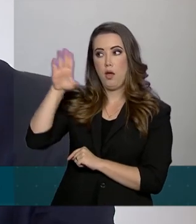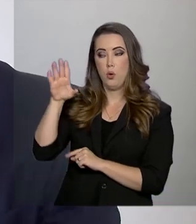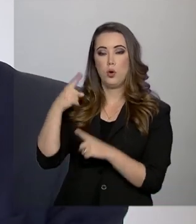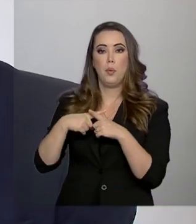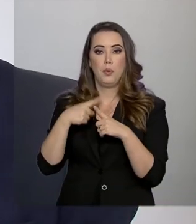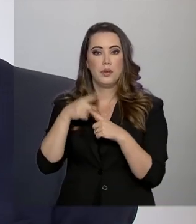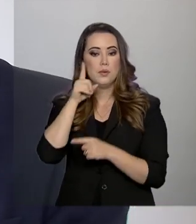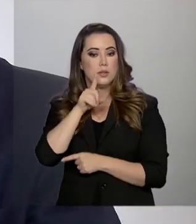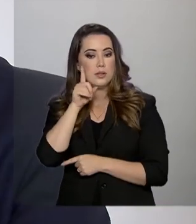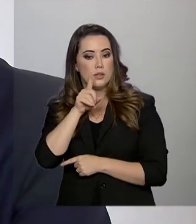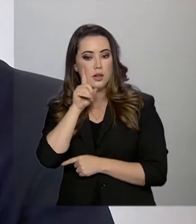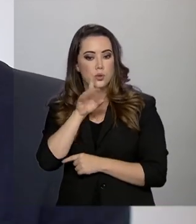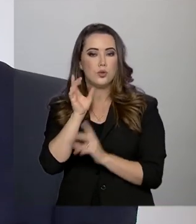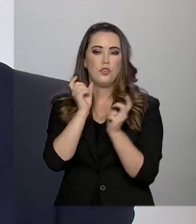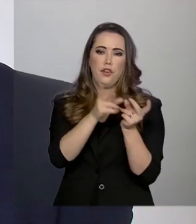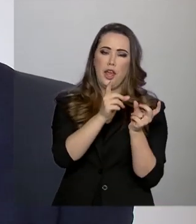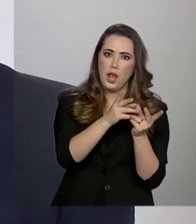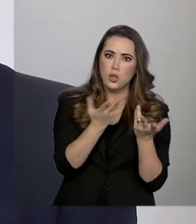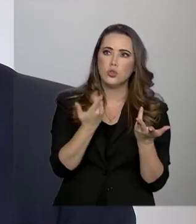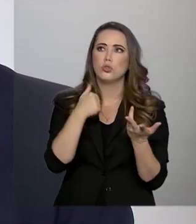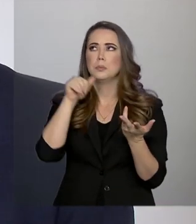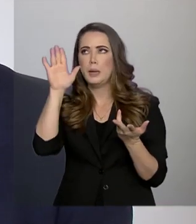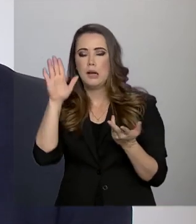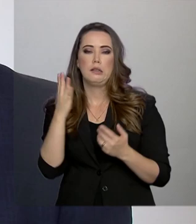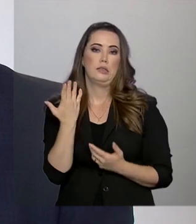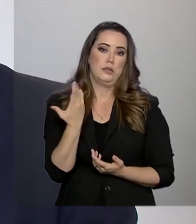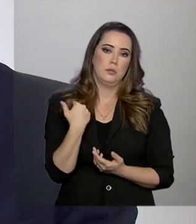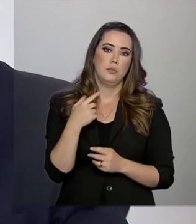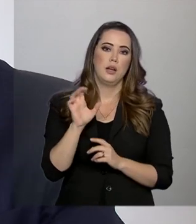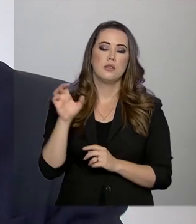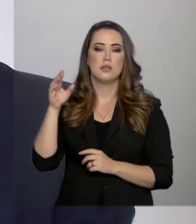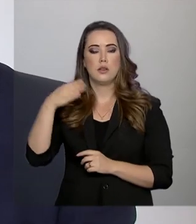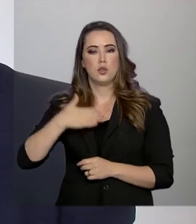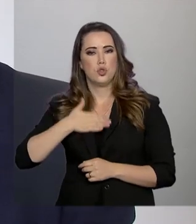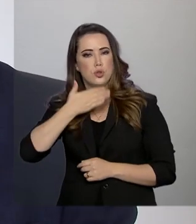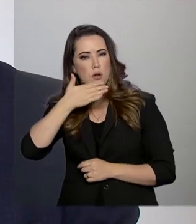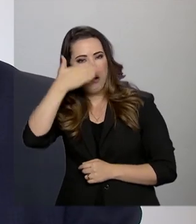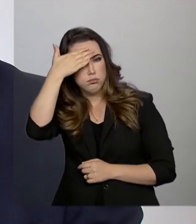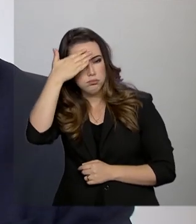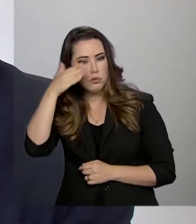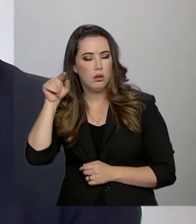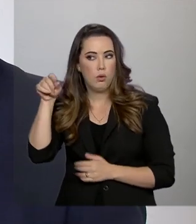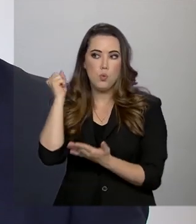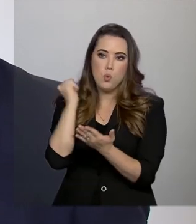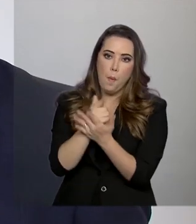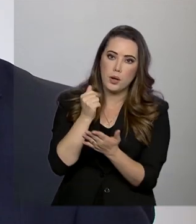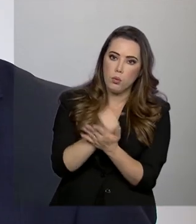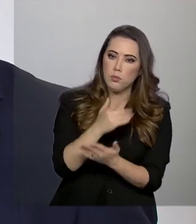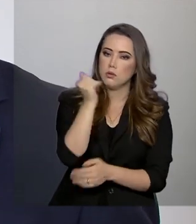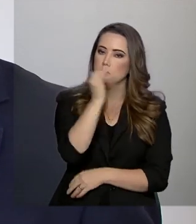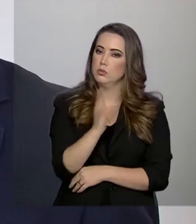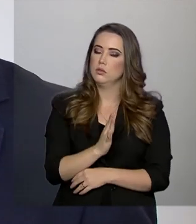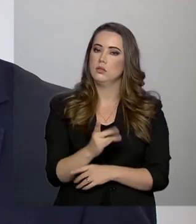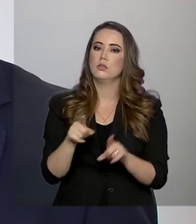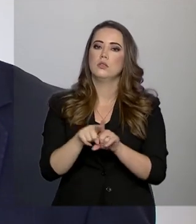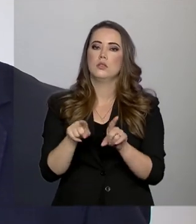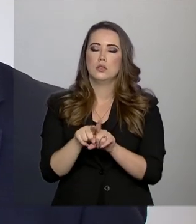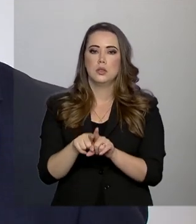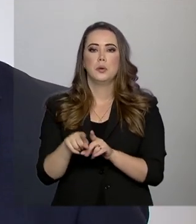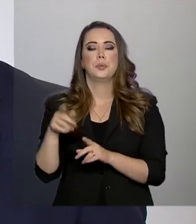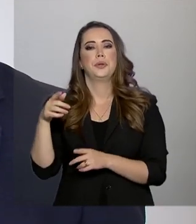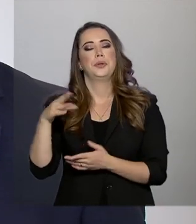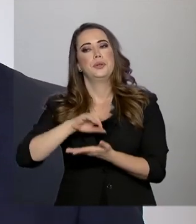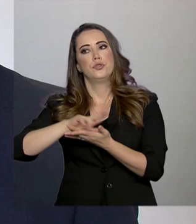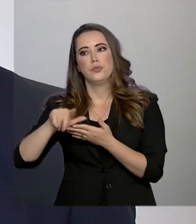muito para pegar lá. Só que a gente tem em todo o Oriente crescendo muito as nossas exportações. A Arábia, a Saudita está comprando muito. Você tem os tigres asiáticos ali,